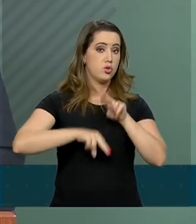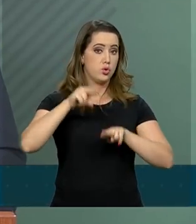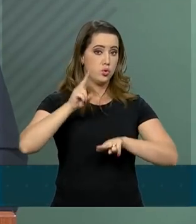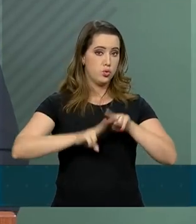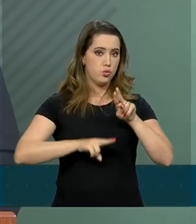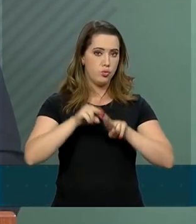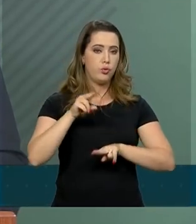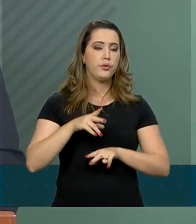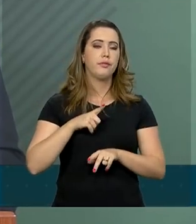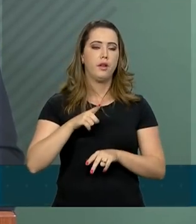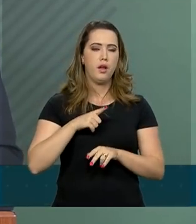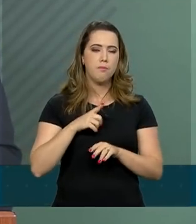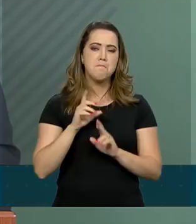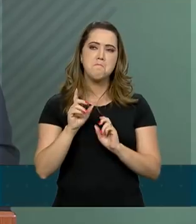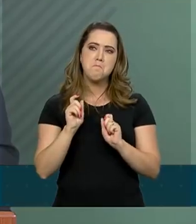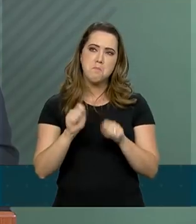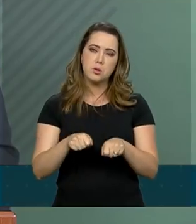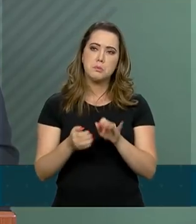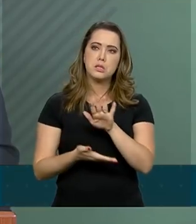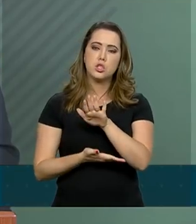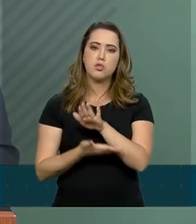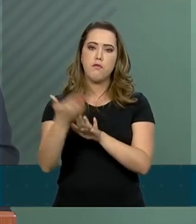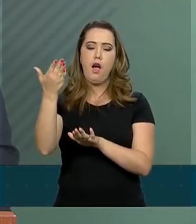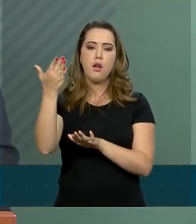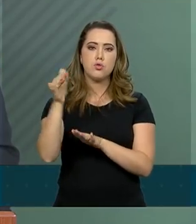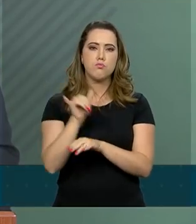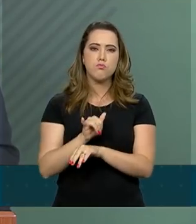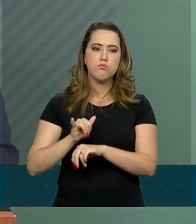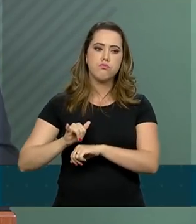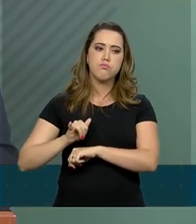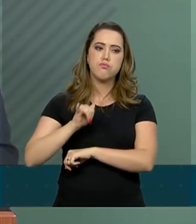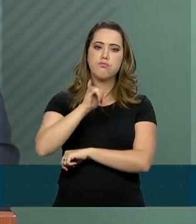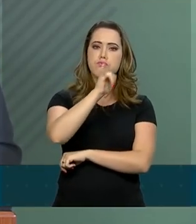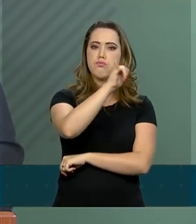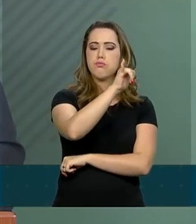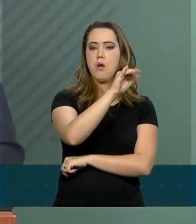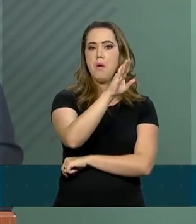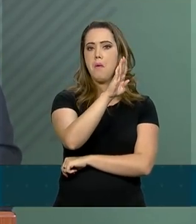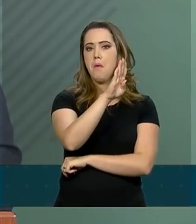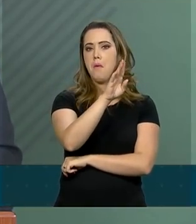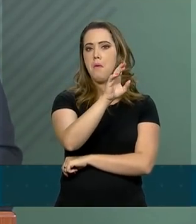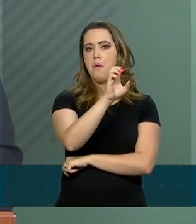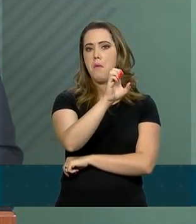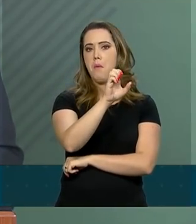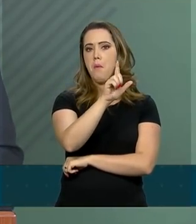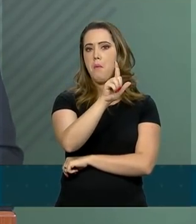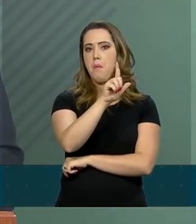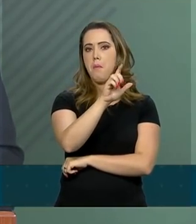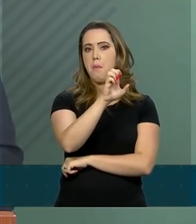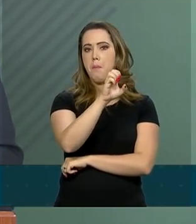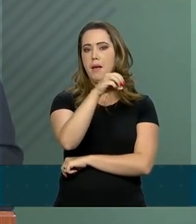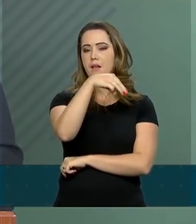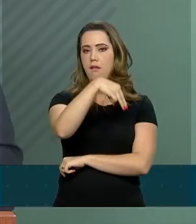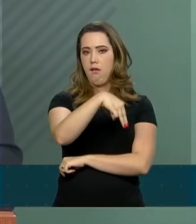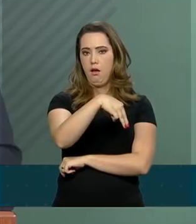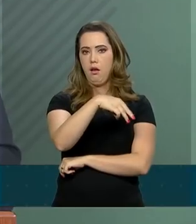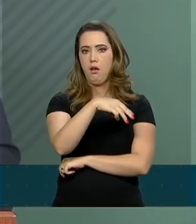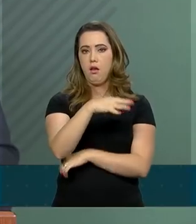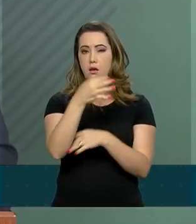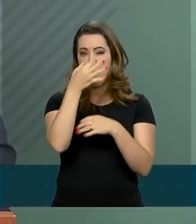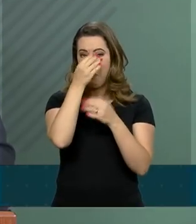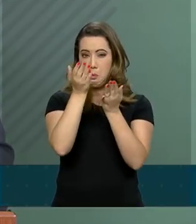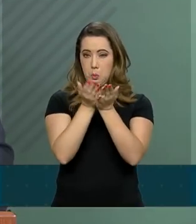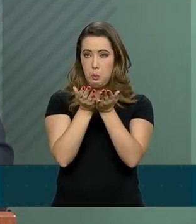ida a Belém, ainda com agenda em aberto, para a participação de um culto. No dia 14 de